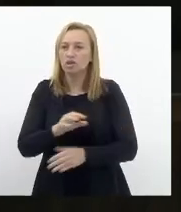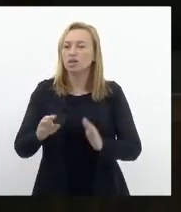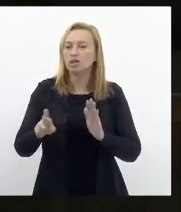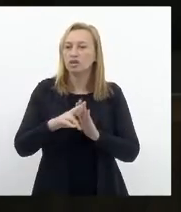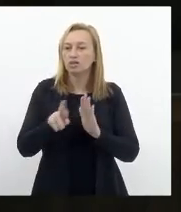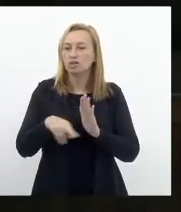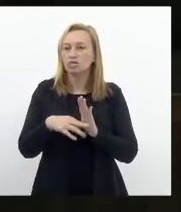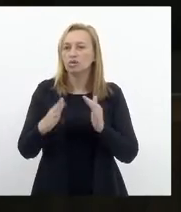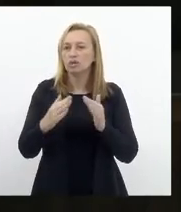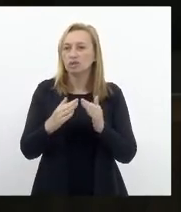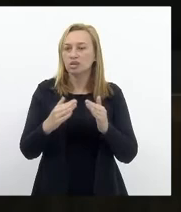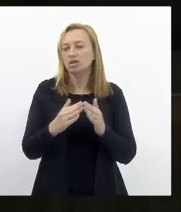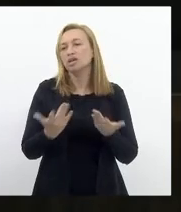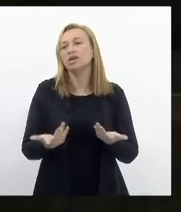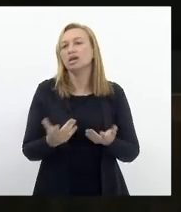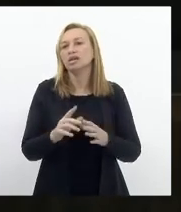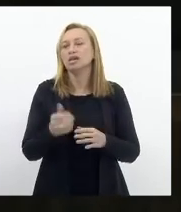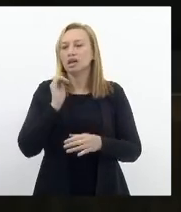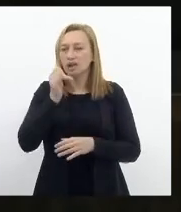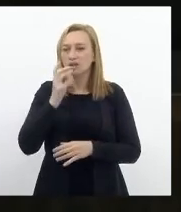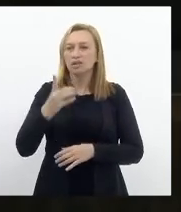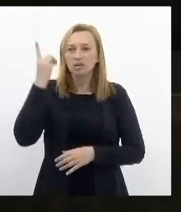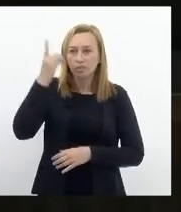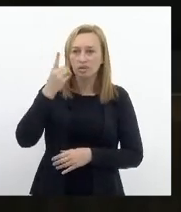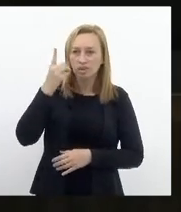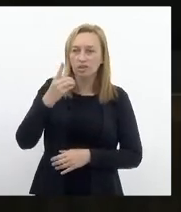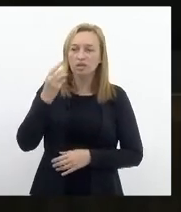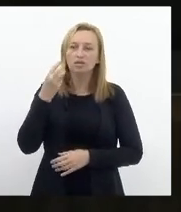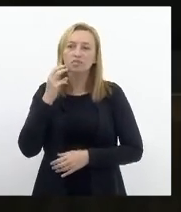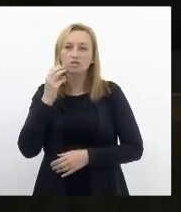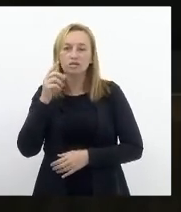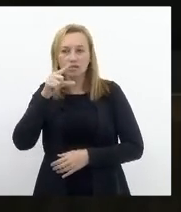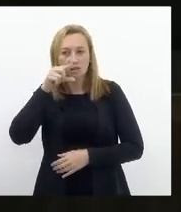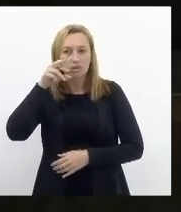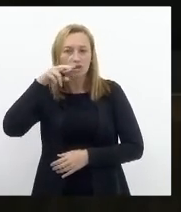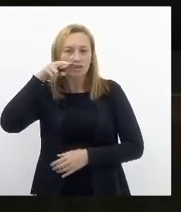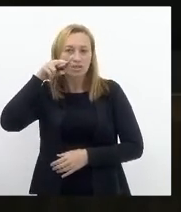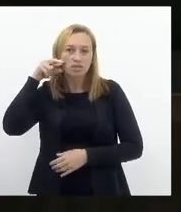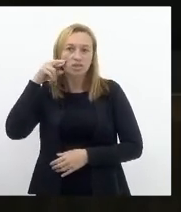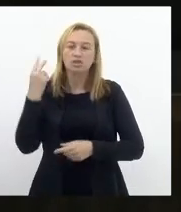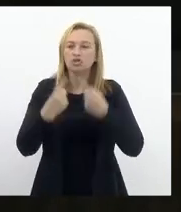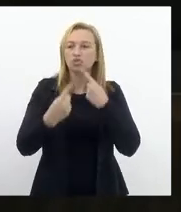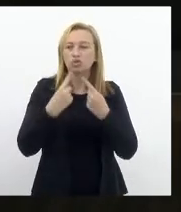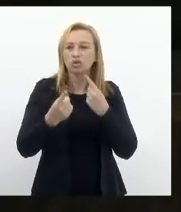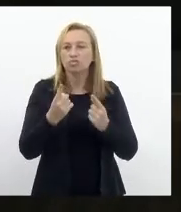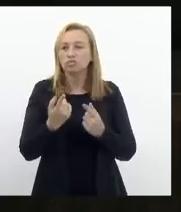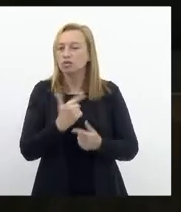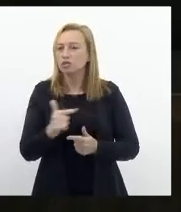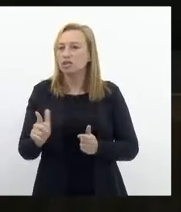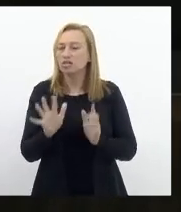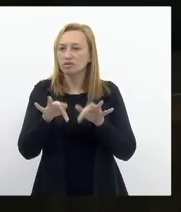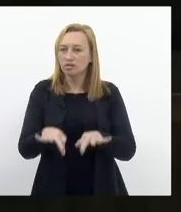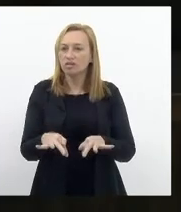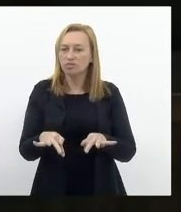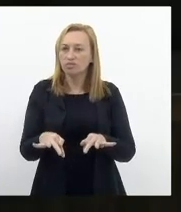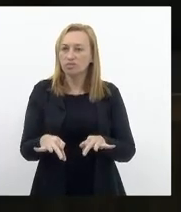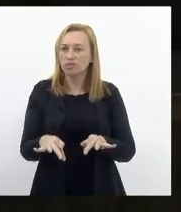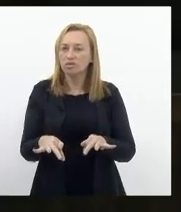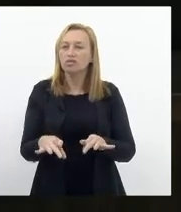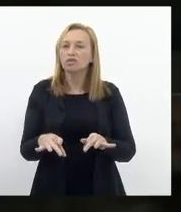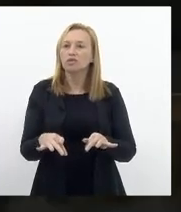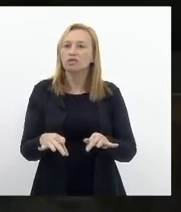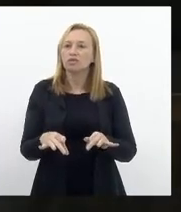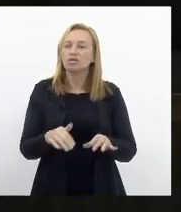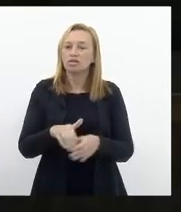favoráveis. Relator, deputado Rosenberg Reis, em discussão, não havendo quem queira discutir, encerrada a discussão, em